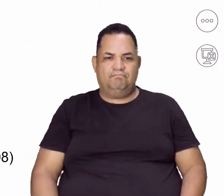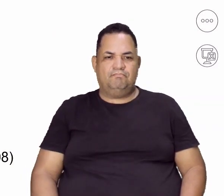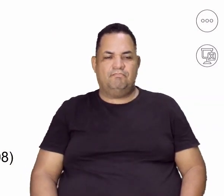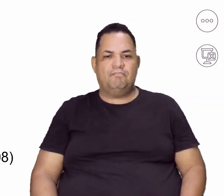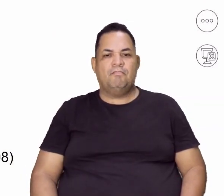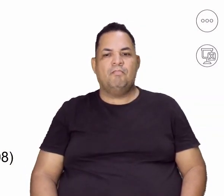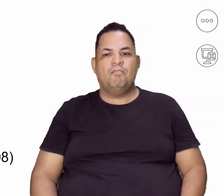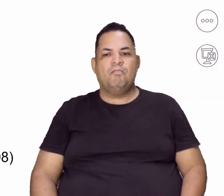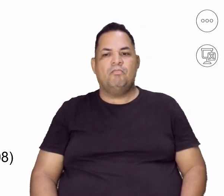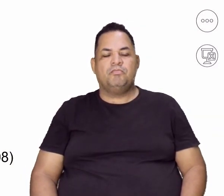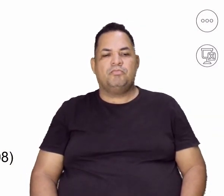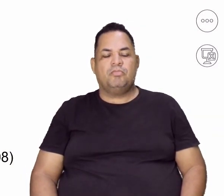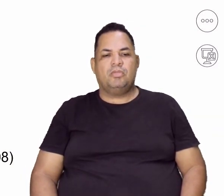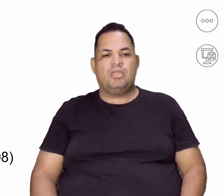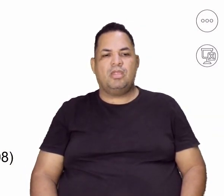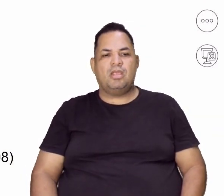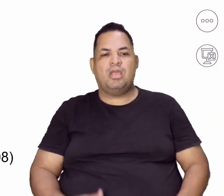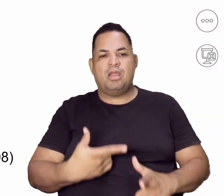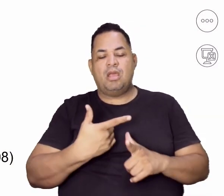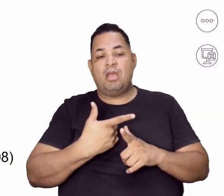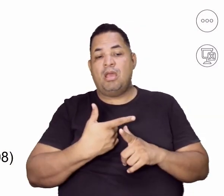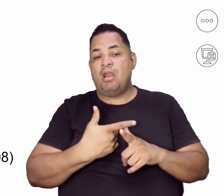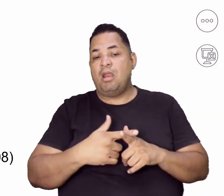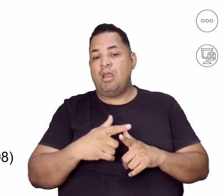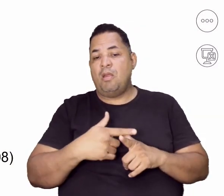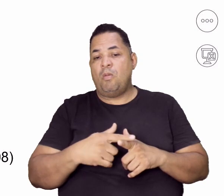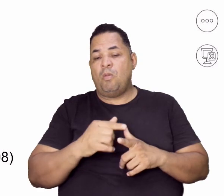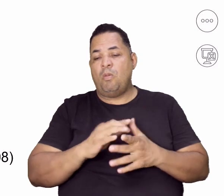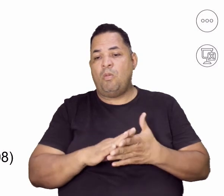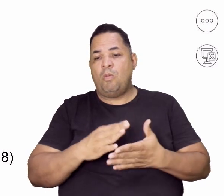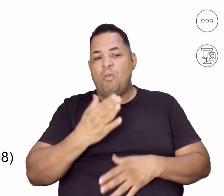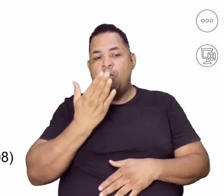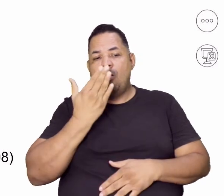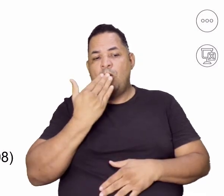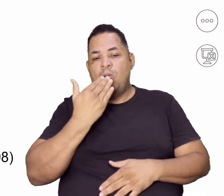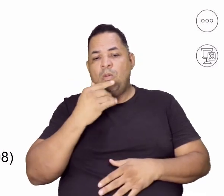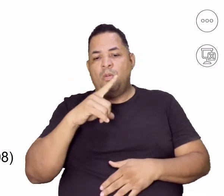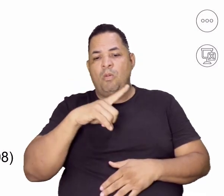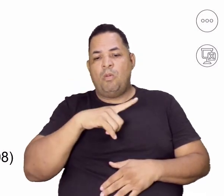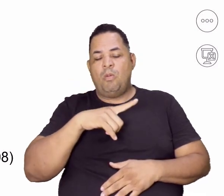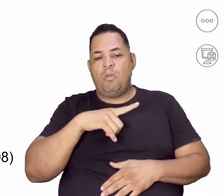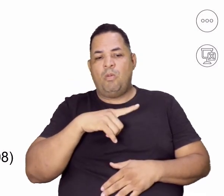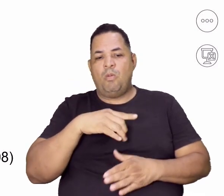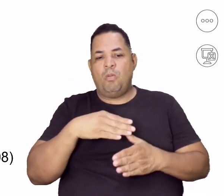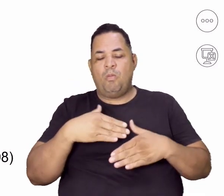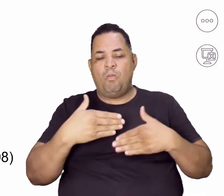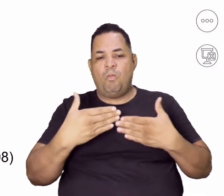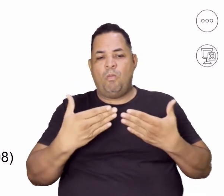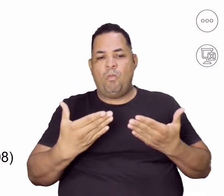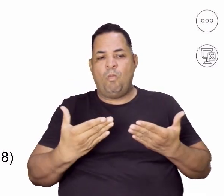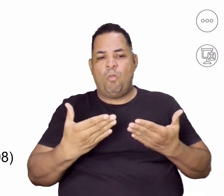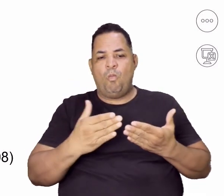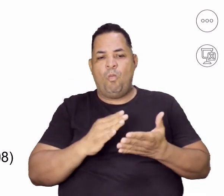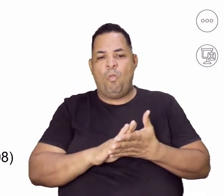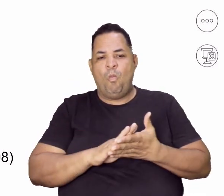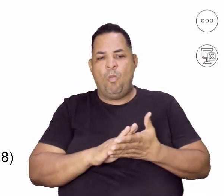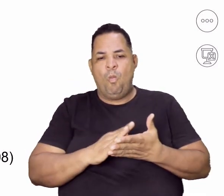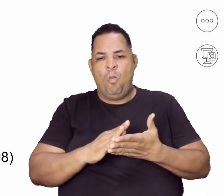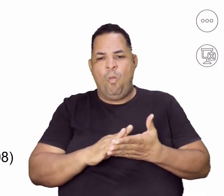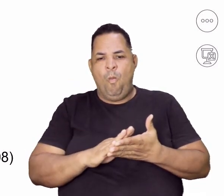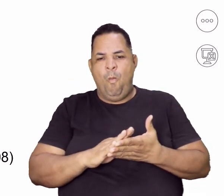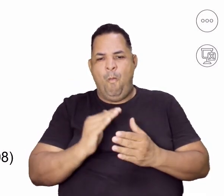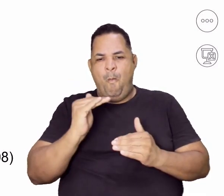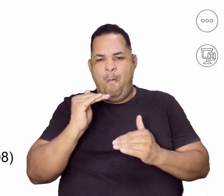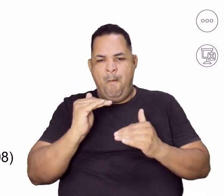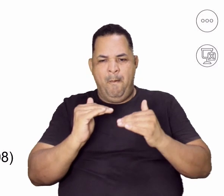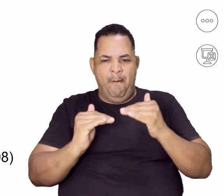E aí dentro desses distúrbios ou transtornos alimentares, a gente pode entender que eles são desvios do